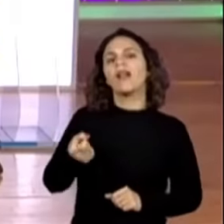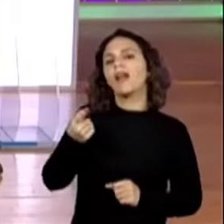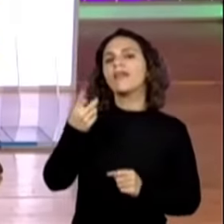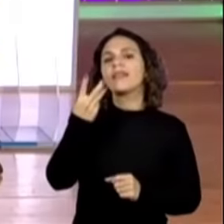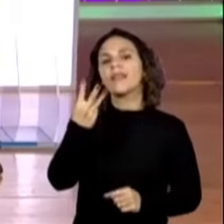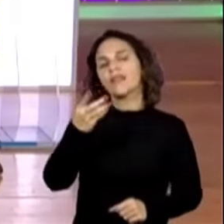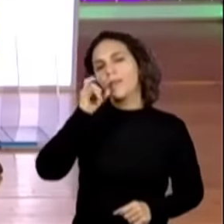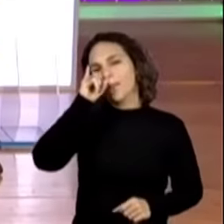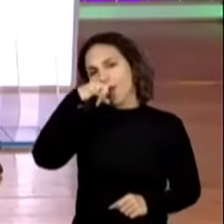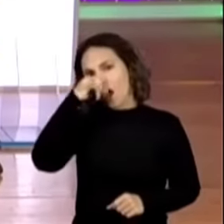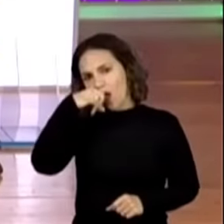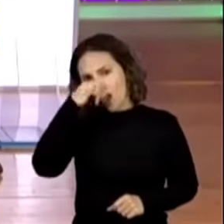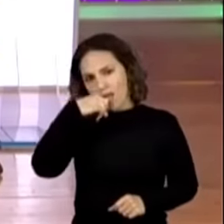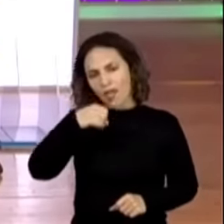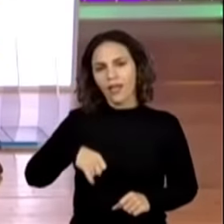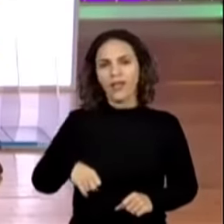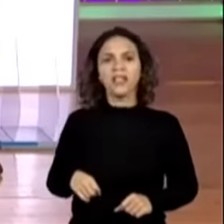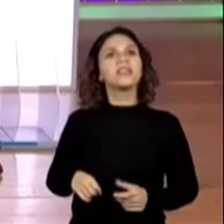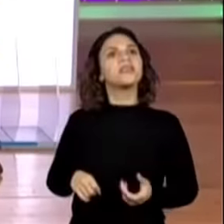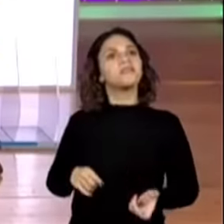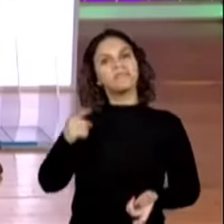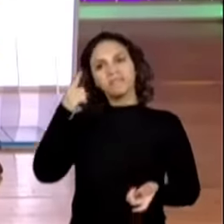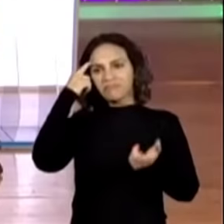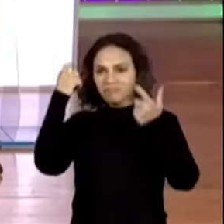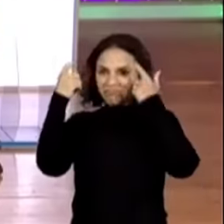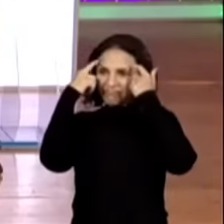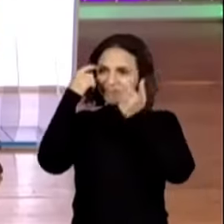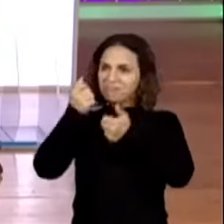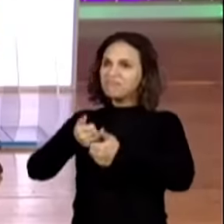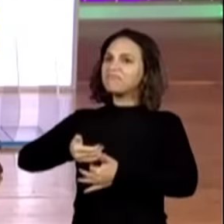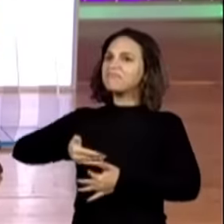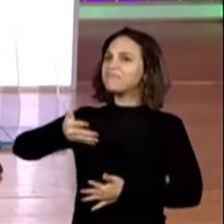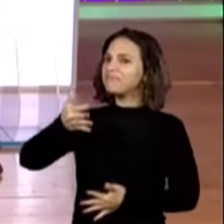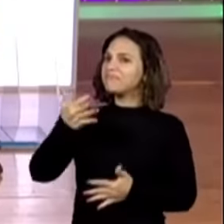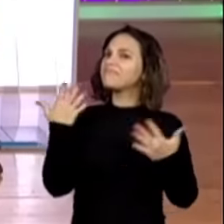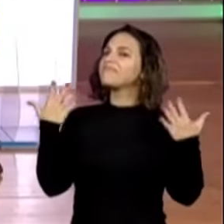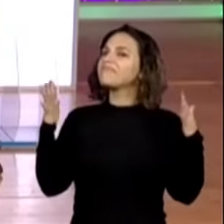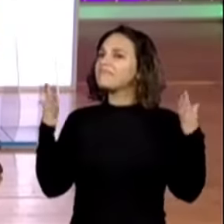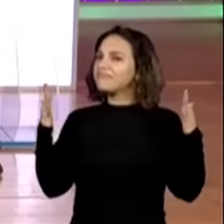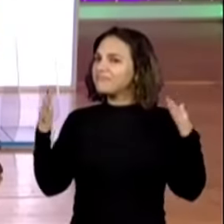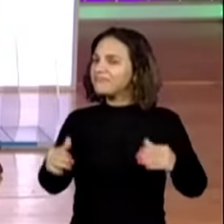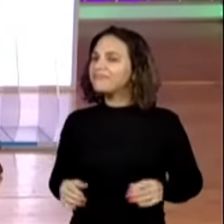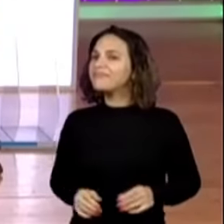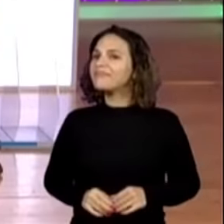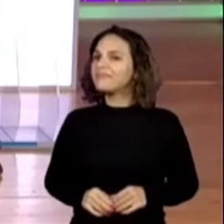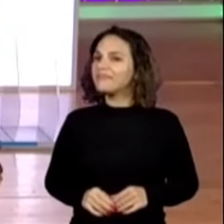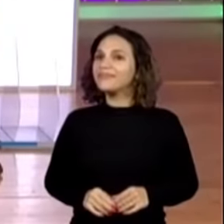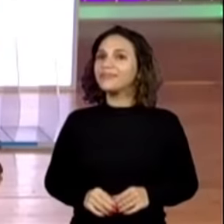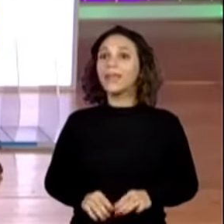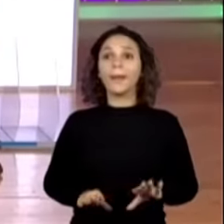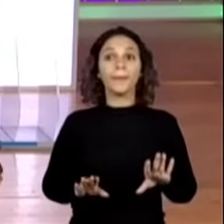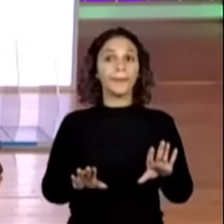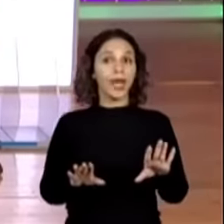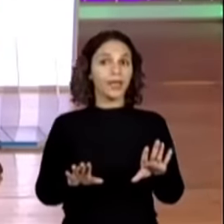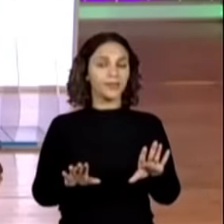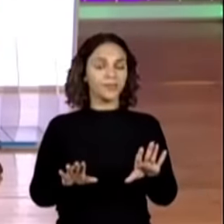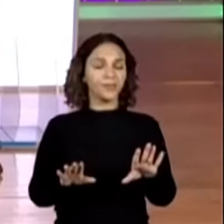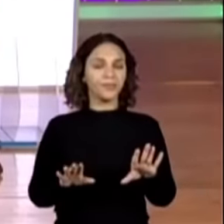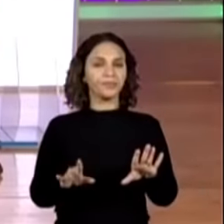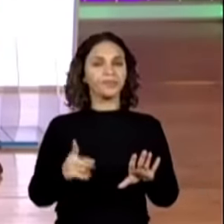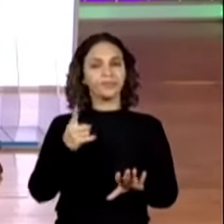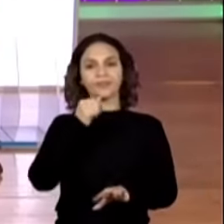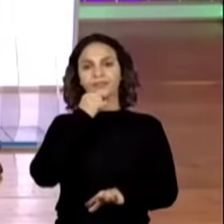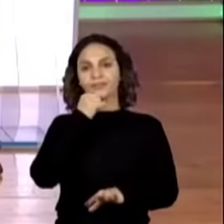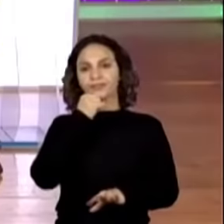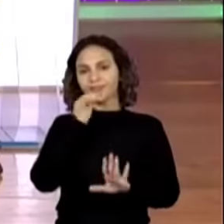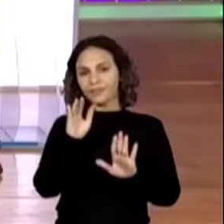porquinhos. Nossa, cheio de ideias. A galera tá muito bem. Agora, a gente já tem um pequeno